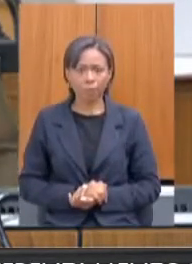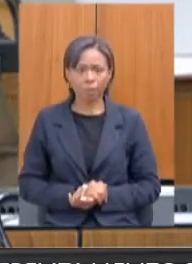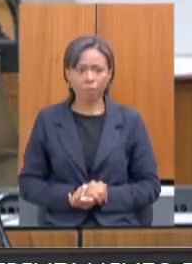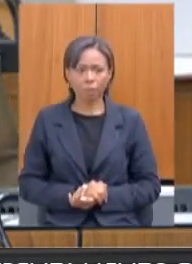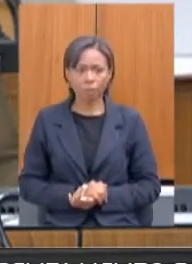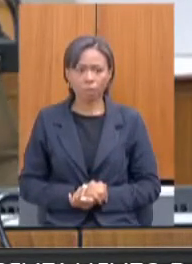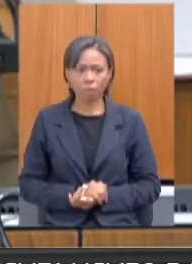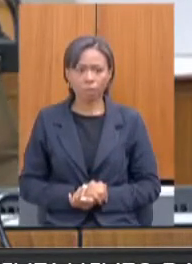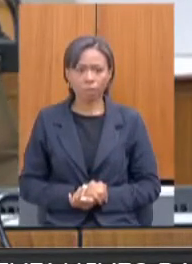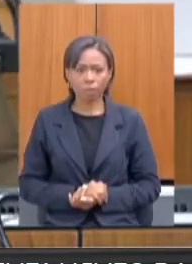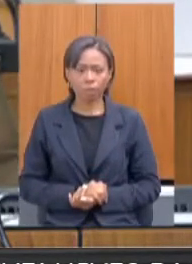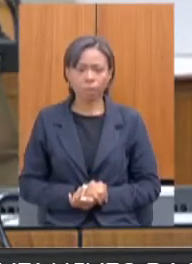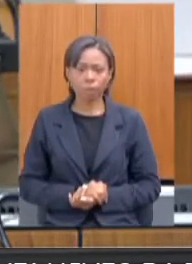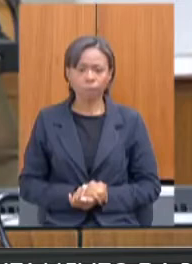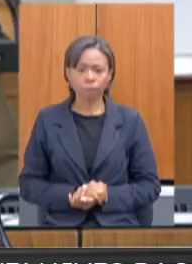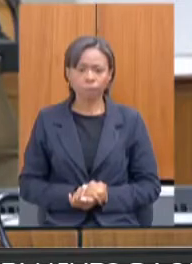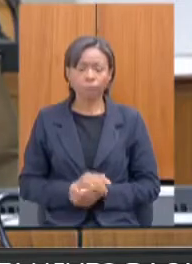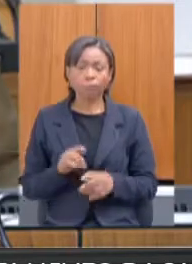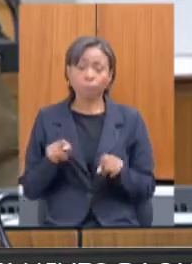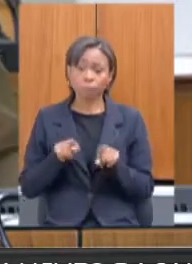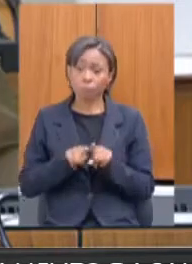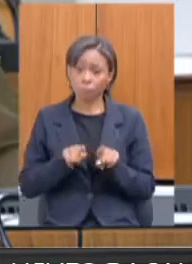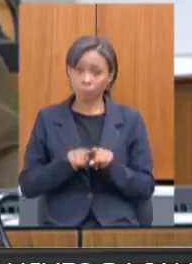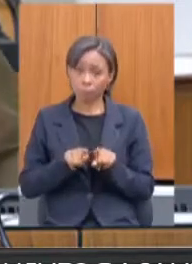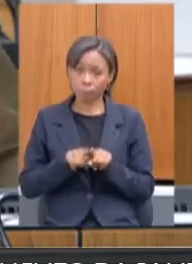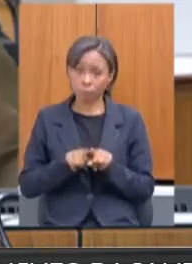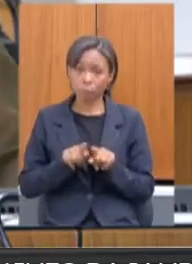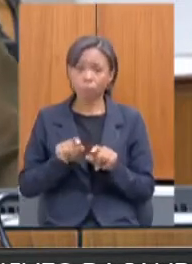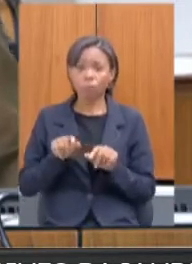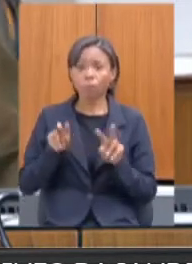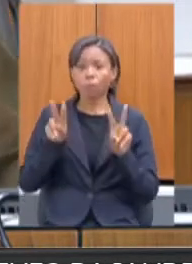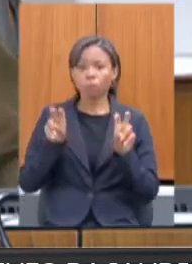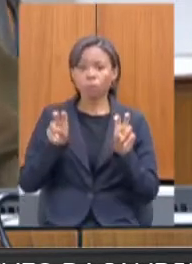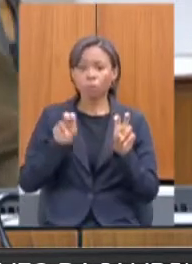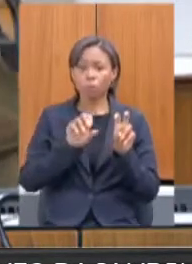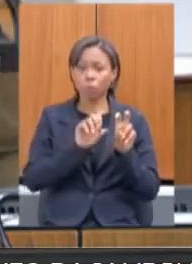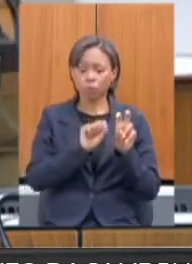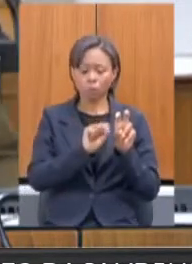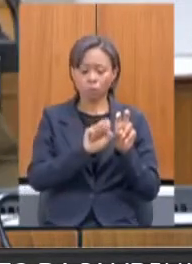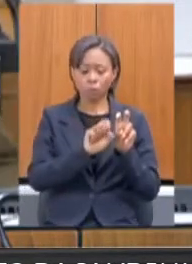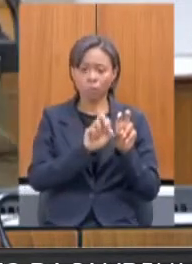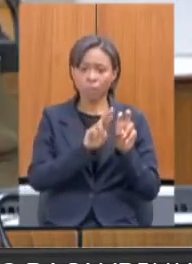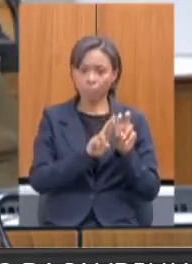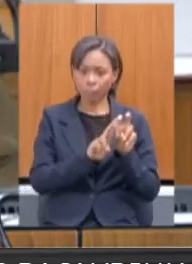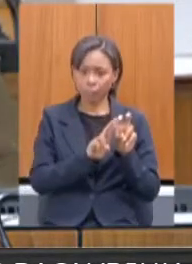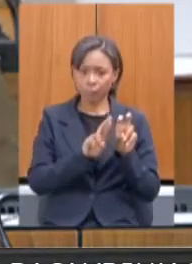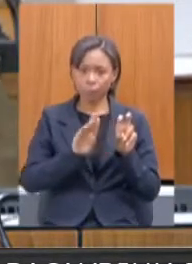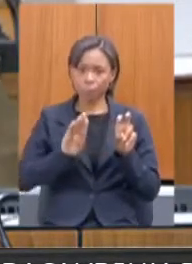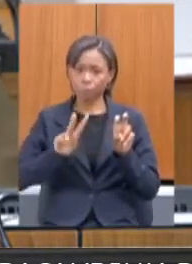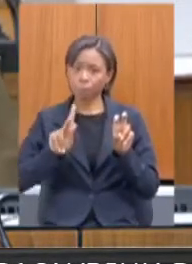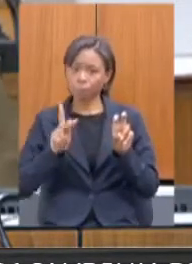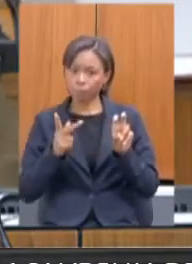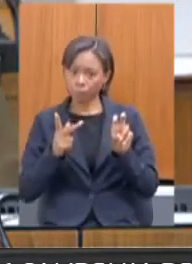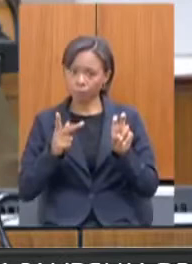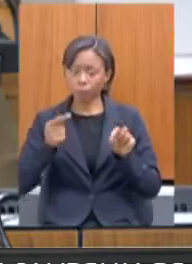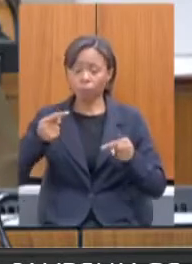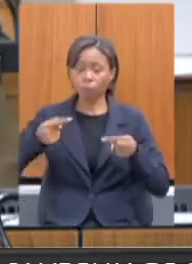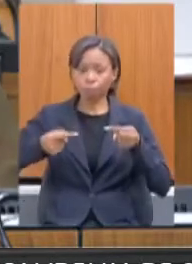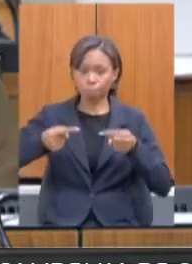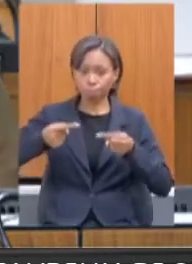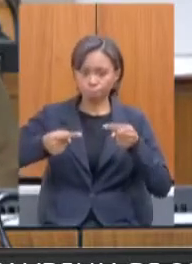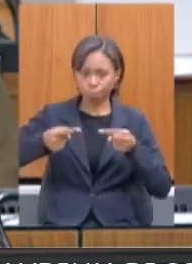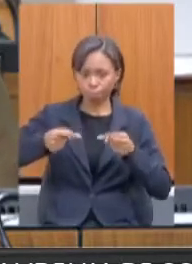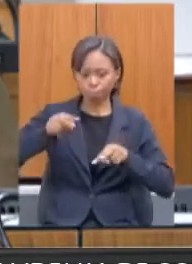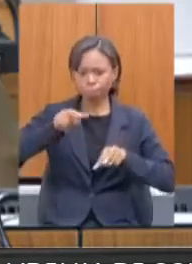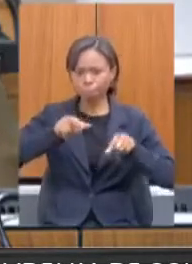Eu não podia deixar de falar do CEDH, deputada Lenin, que é uma política de monitoramento e avaliação em direitos